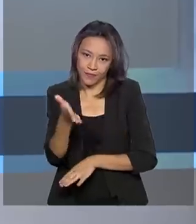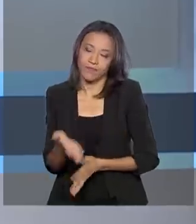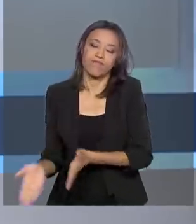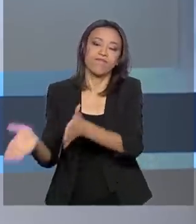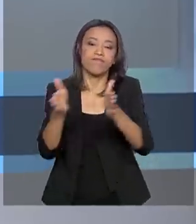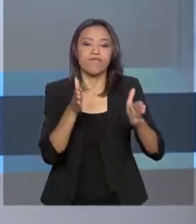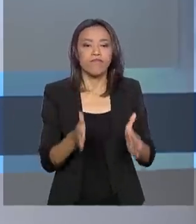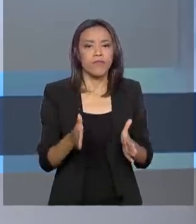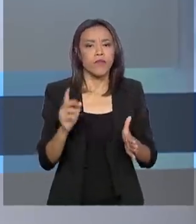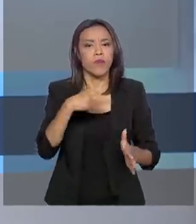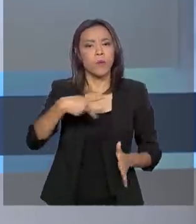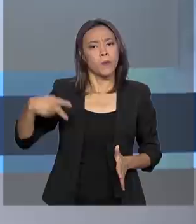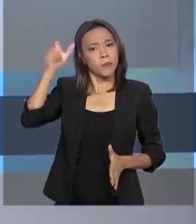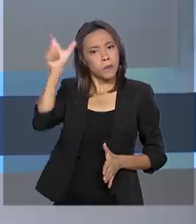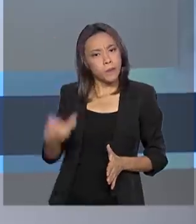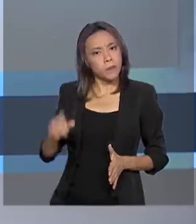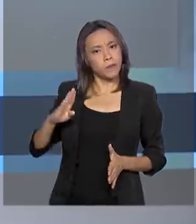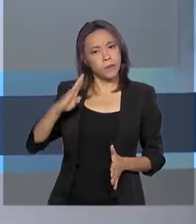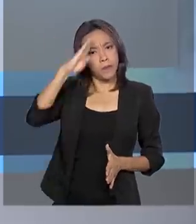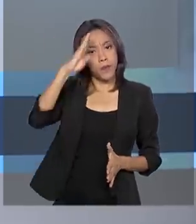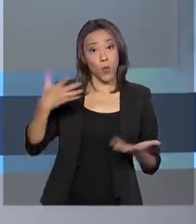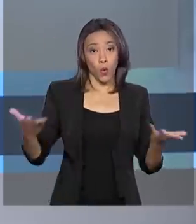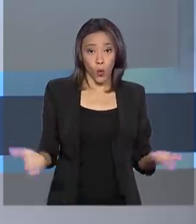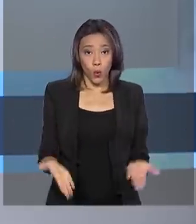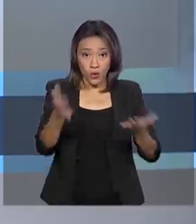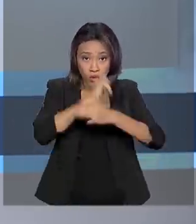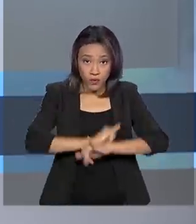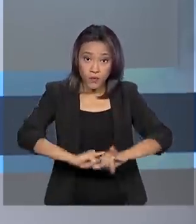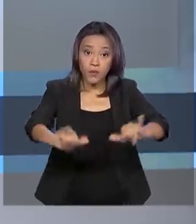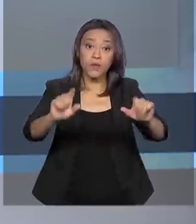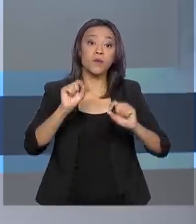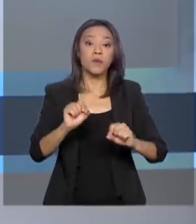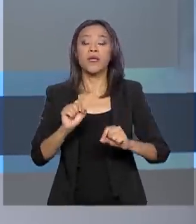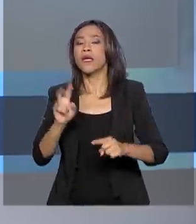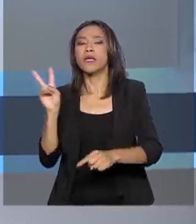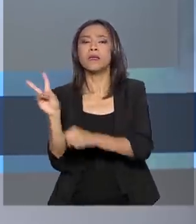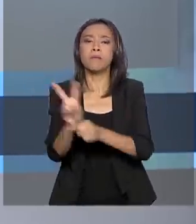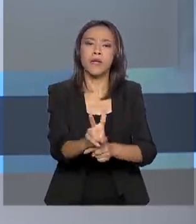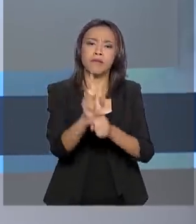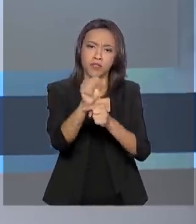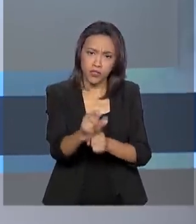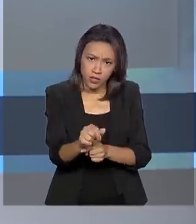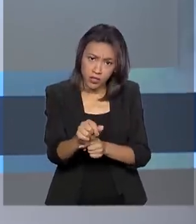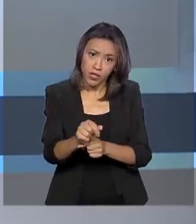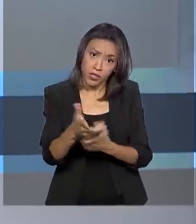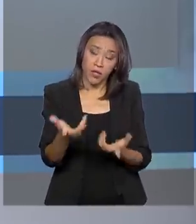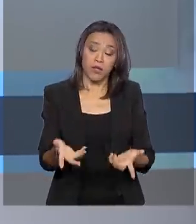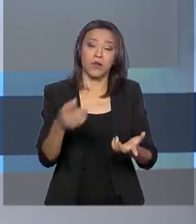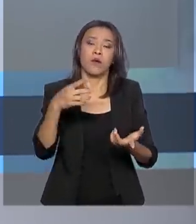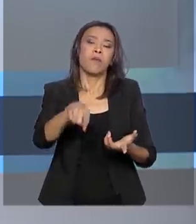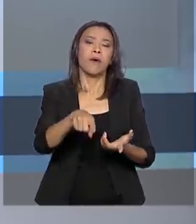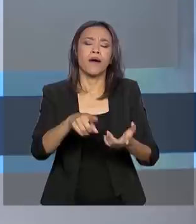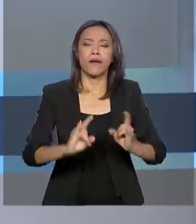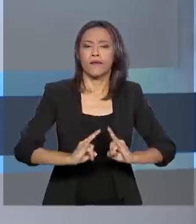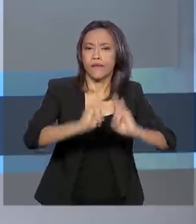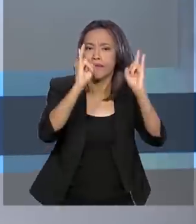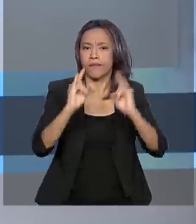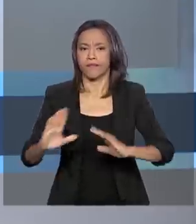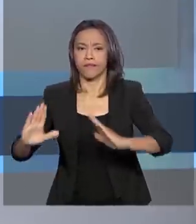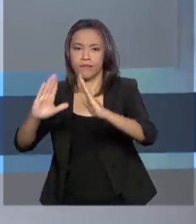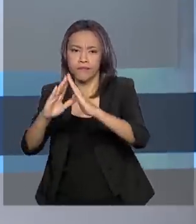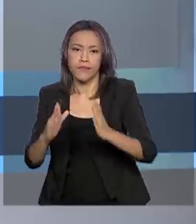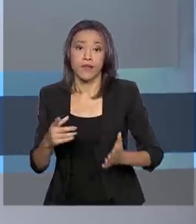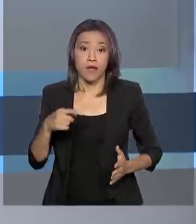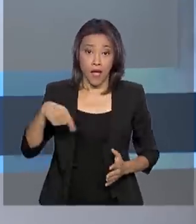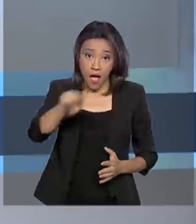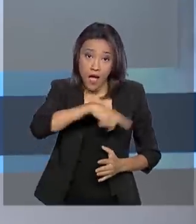E olha, o presidente Jair Bolsonaro lança hoje uma linha de crédito imobiliário com taxa fixa. Nesta modalidade, os clientes poderão saber quanto